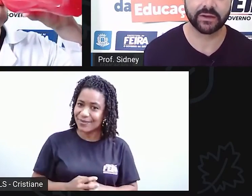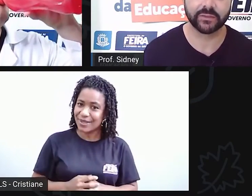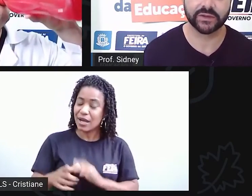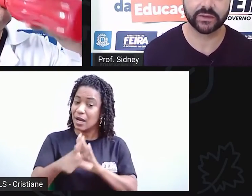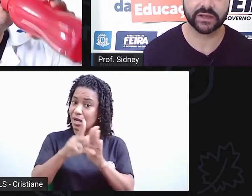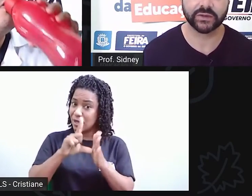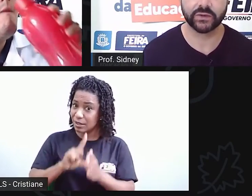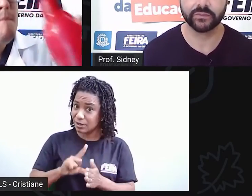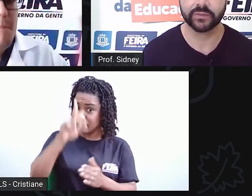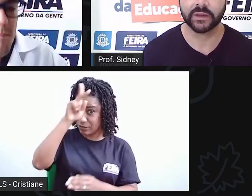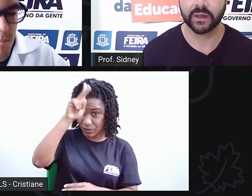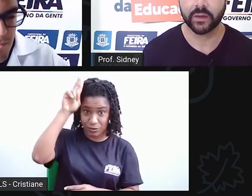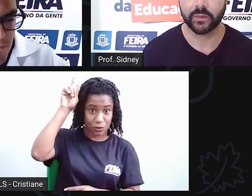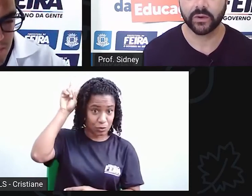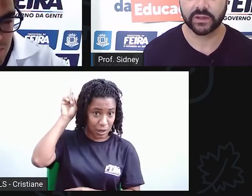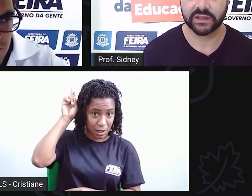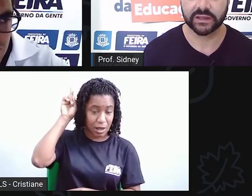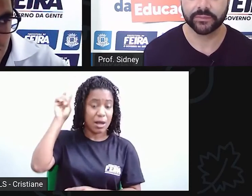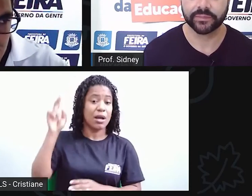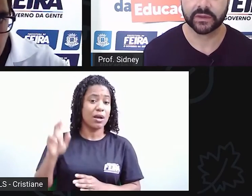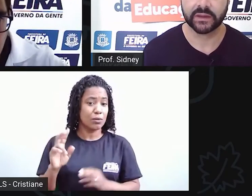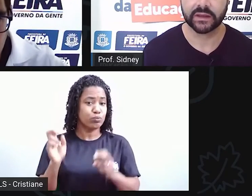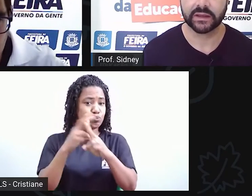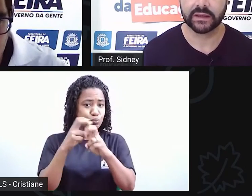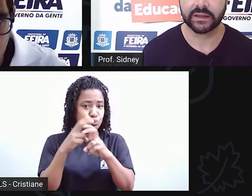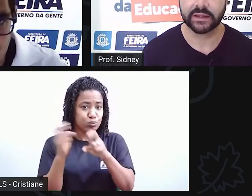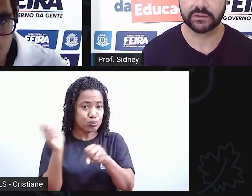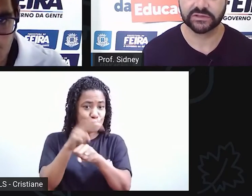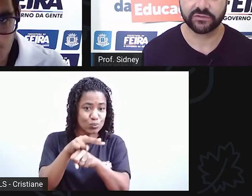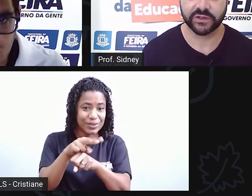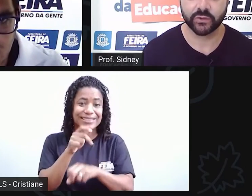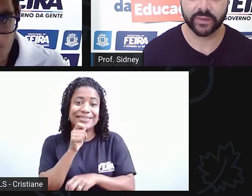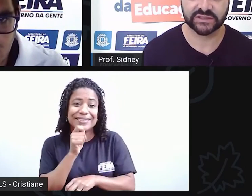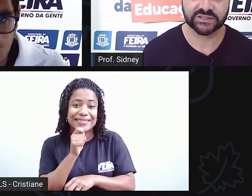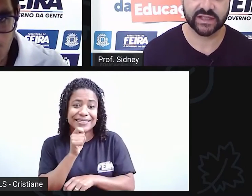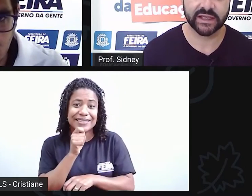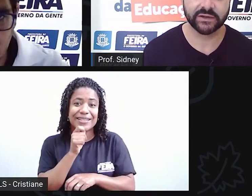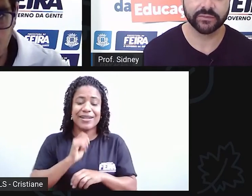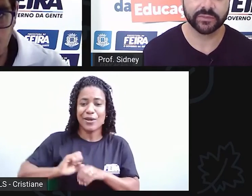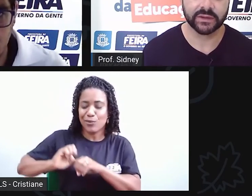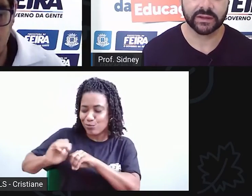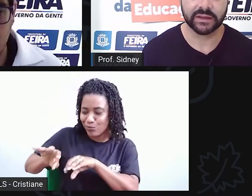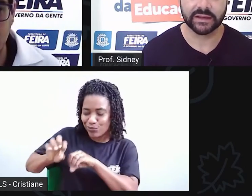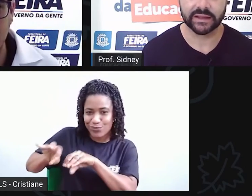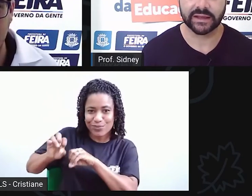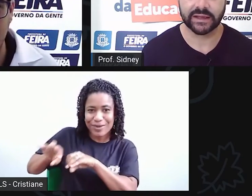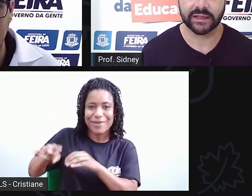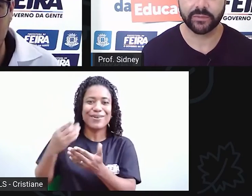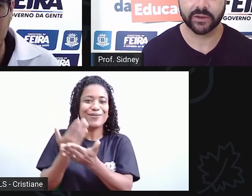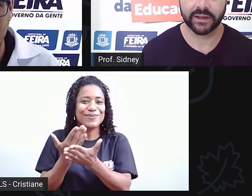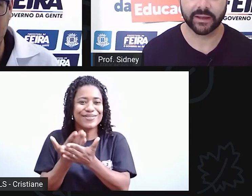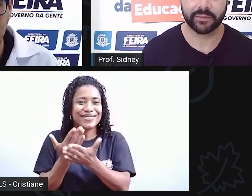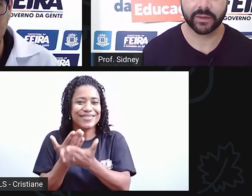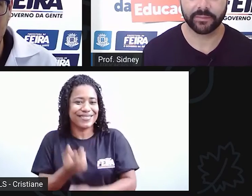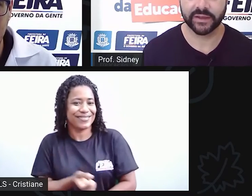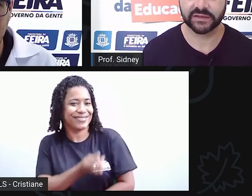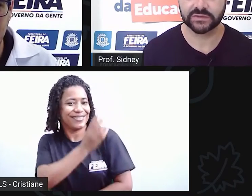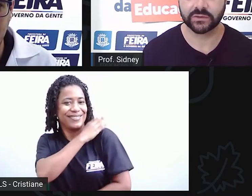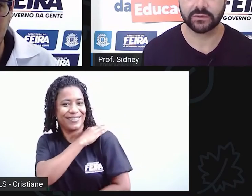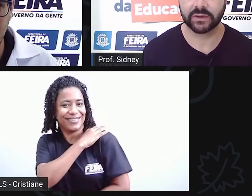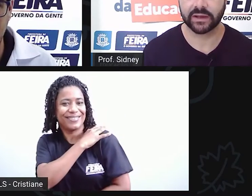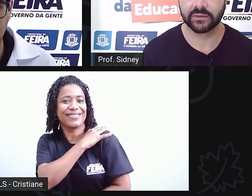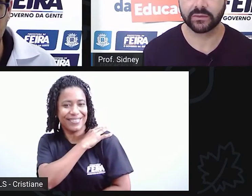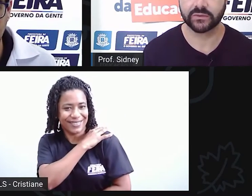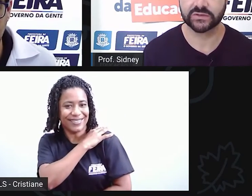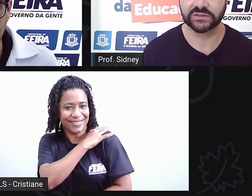trabalhar como educador, porque eu tinha feito o magistério e, naquela época, apenas